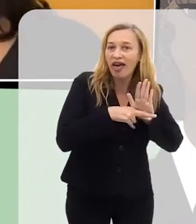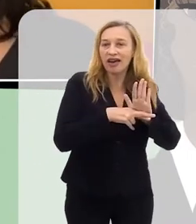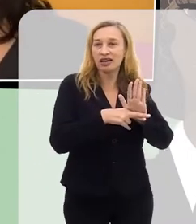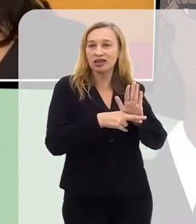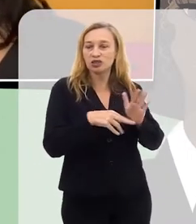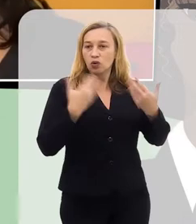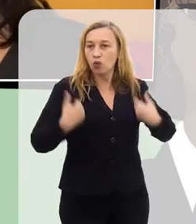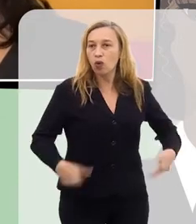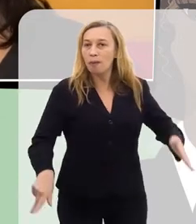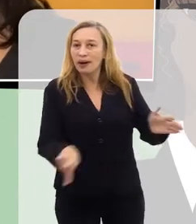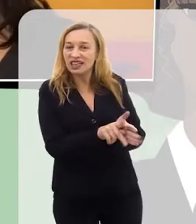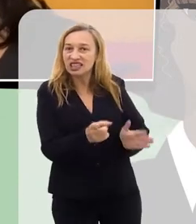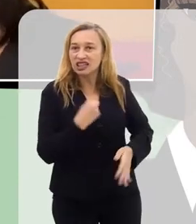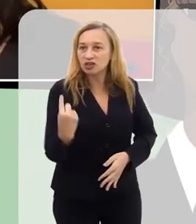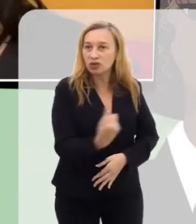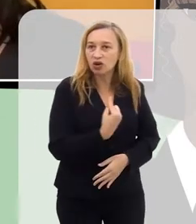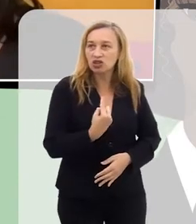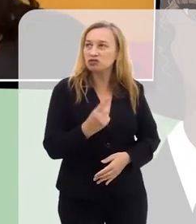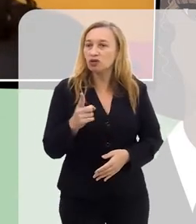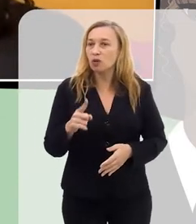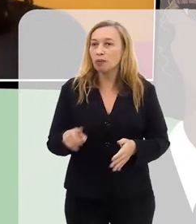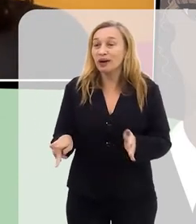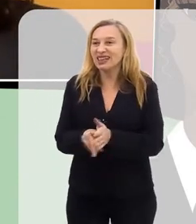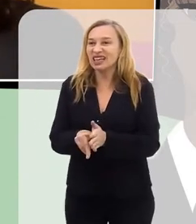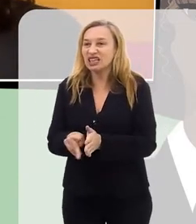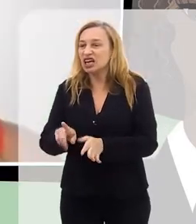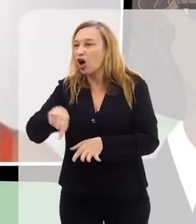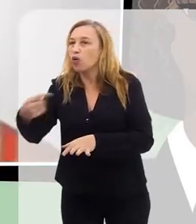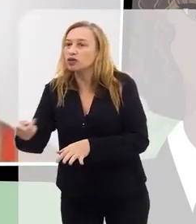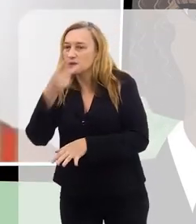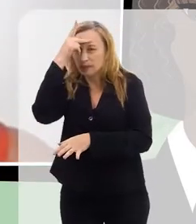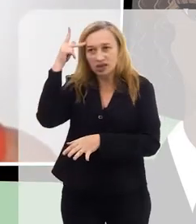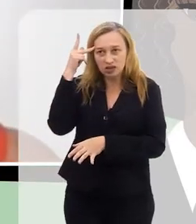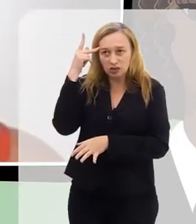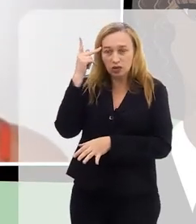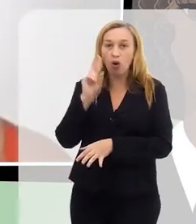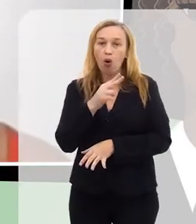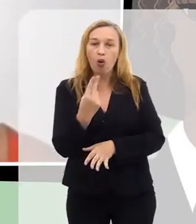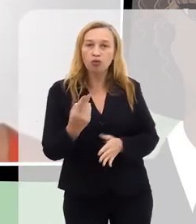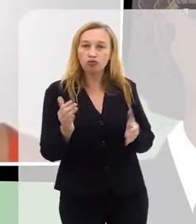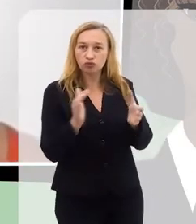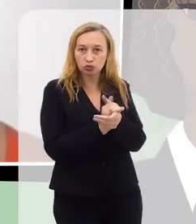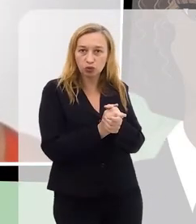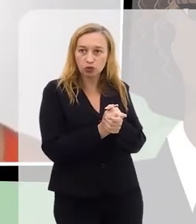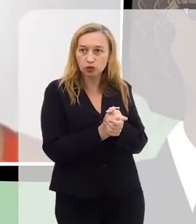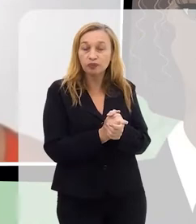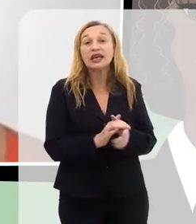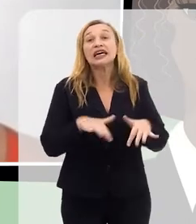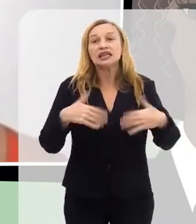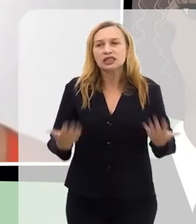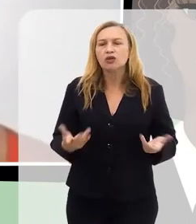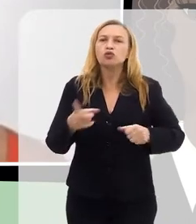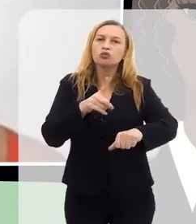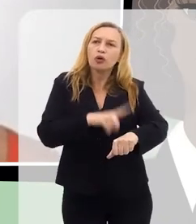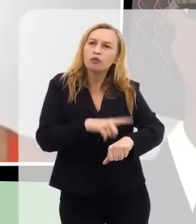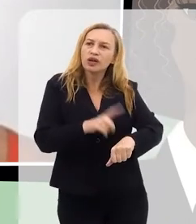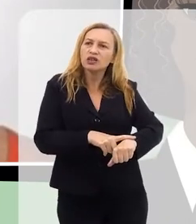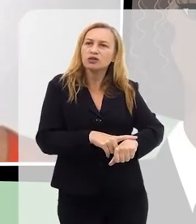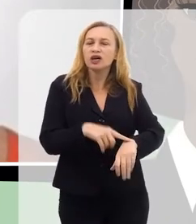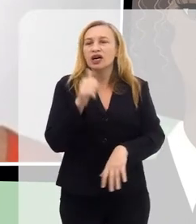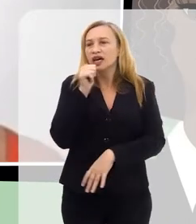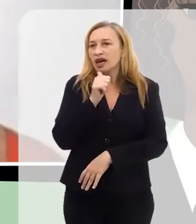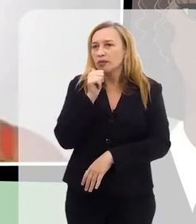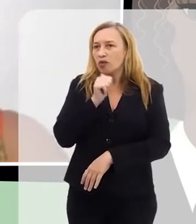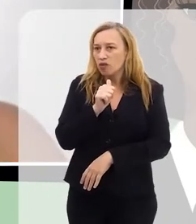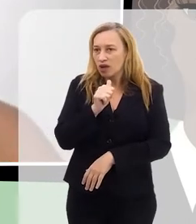O nosso corpo pertence a nós. O nosso corpo, ele não é propriedade de ninguém, muito menos do nosso companheiro. Então, no momento que ela